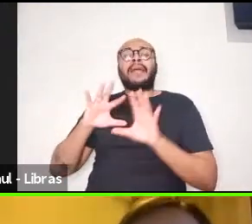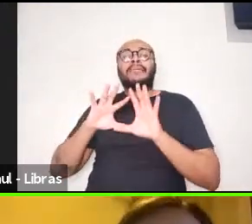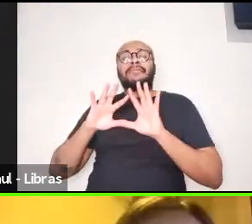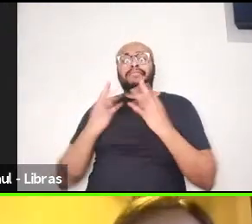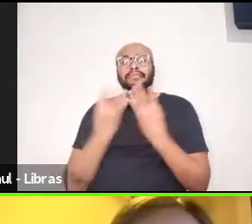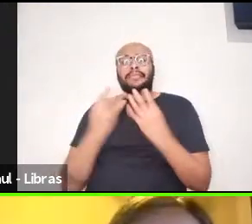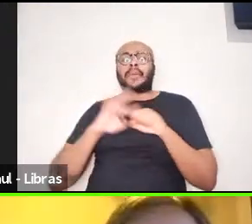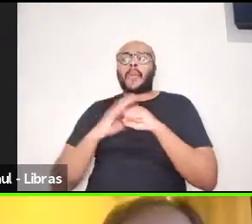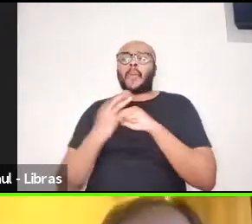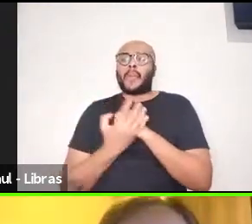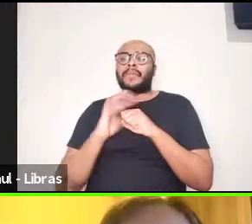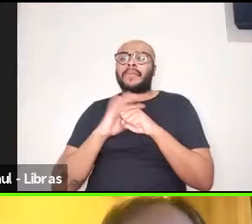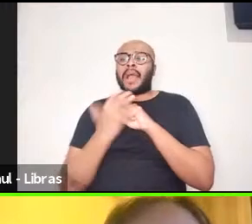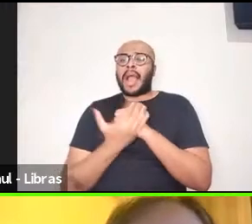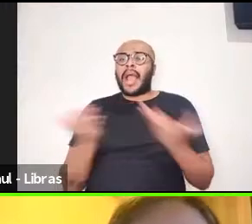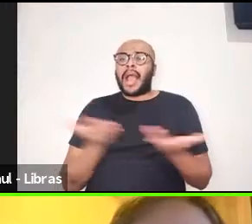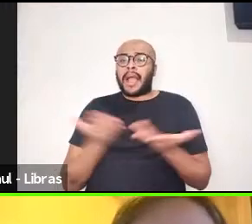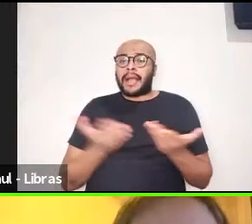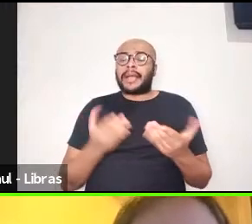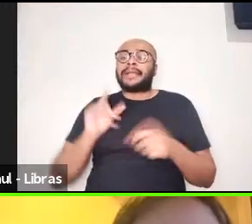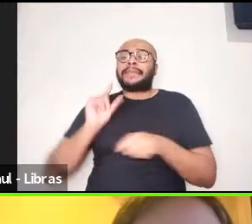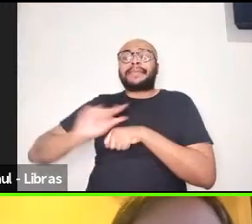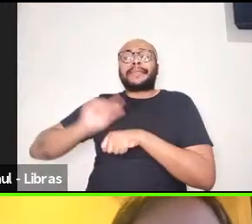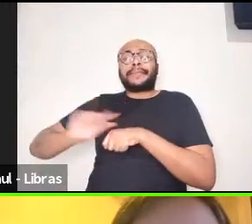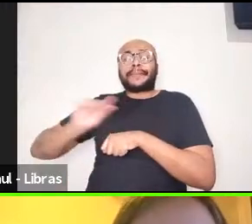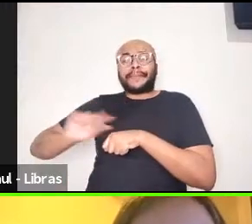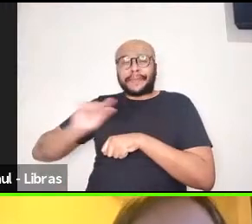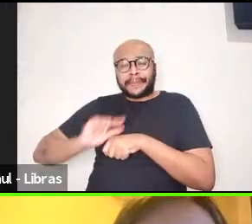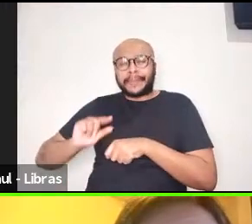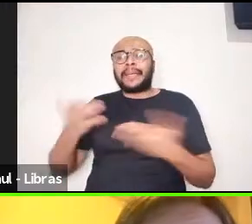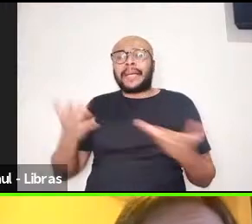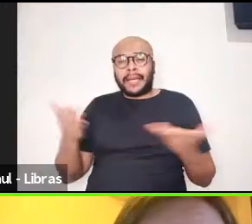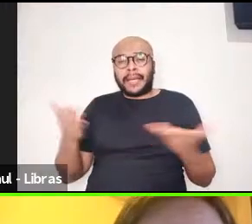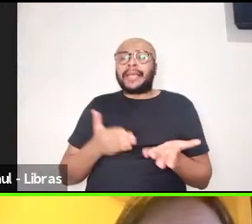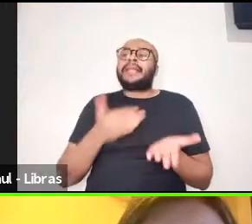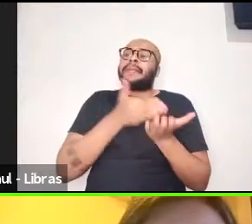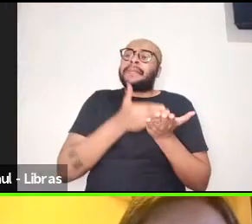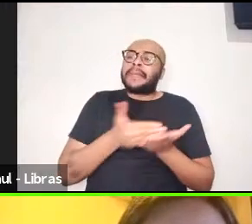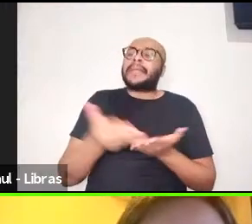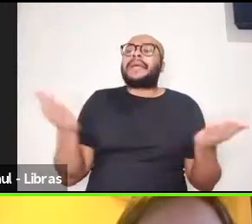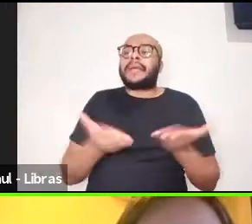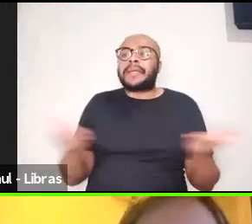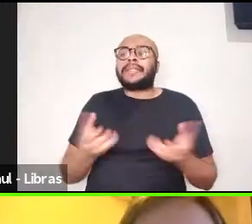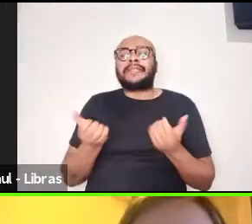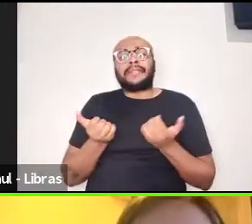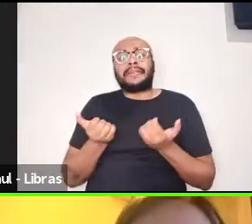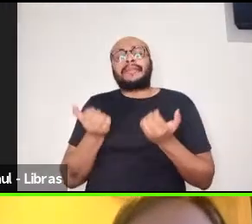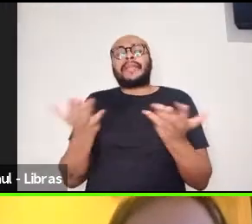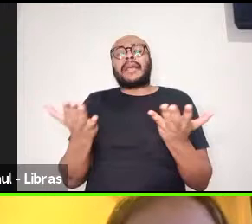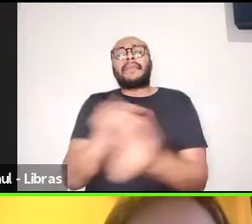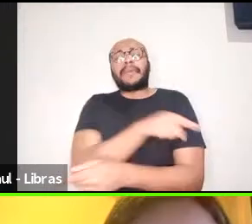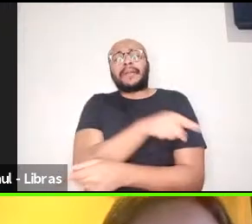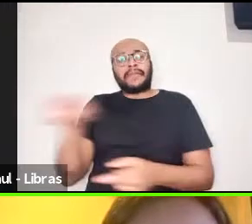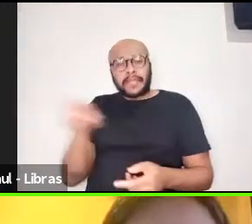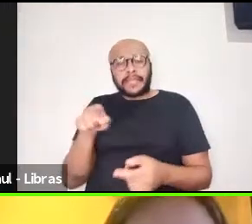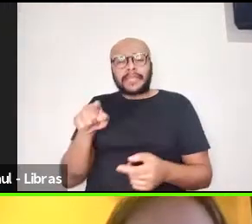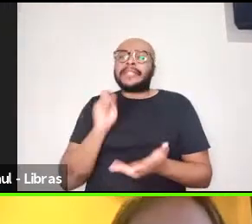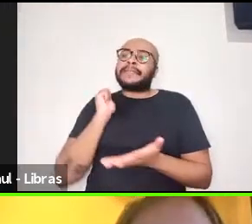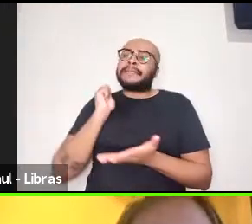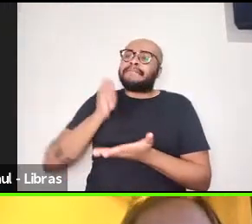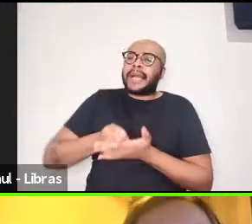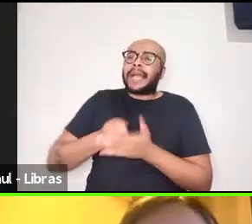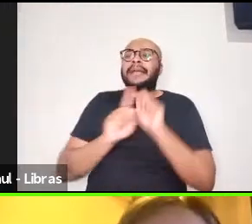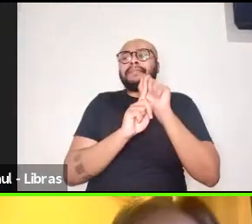inaugura um pouco esse nosso desejo, né, de oferecer ao nosso associado diferentes formas de